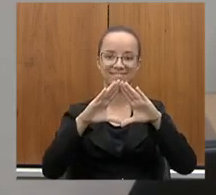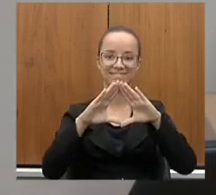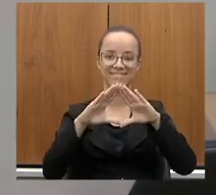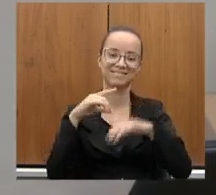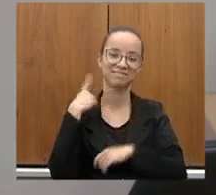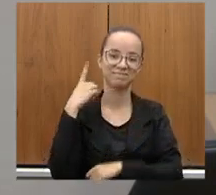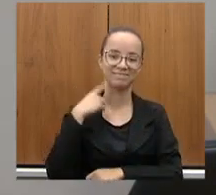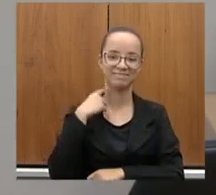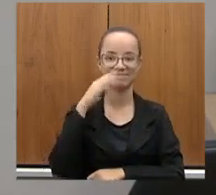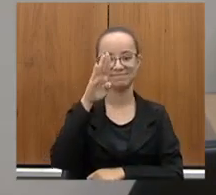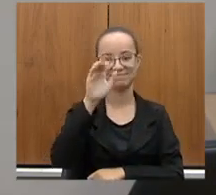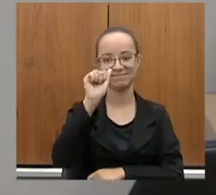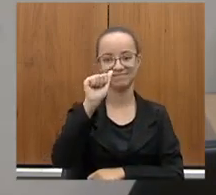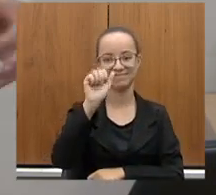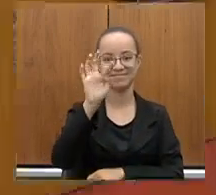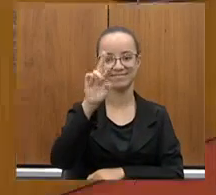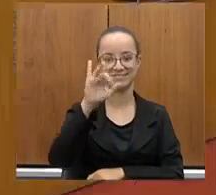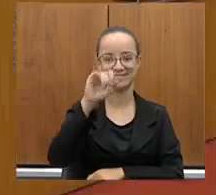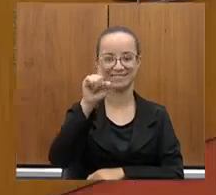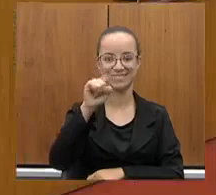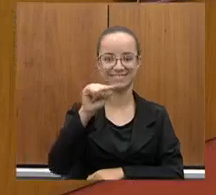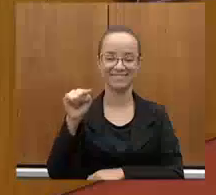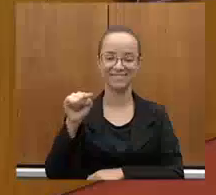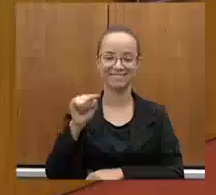deputada Beatriz Serqueira tem a palavra.